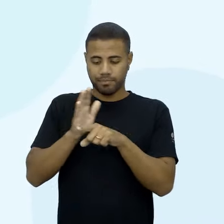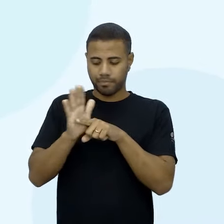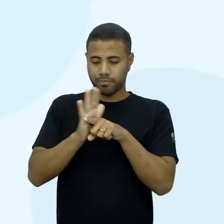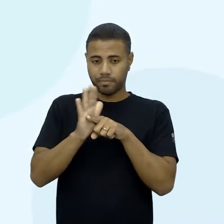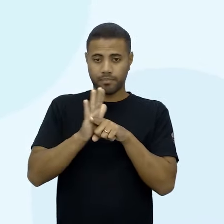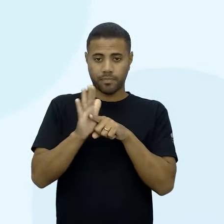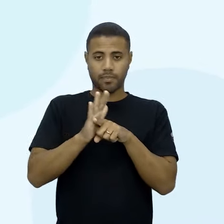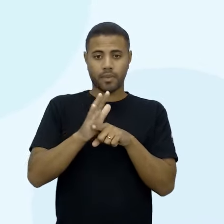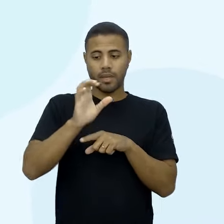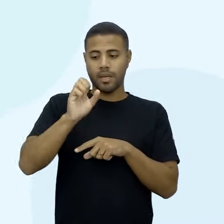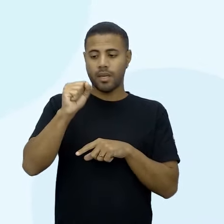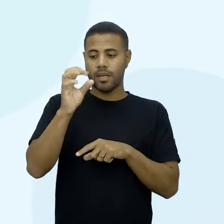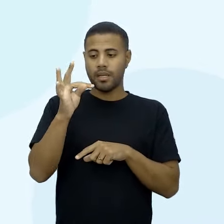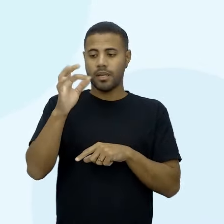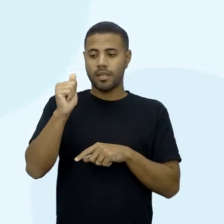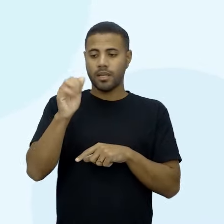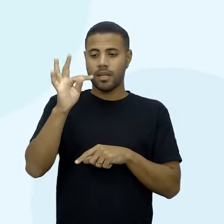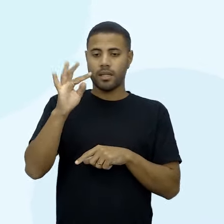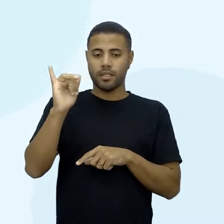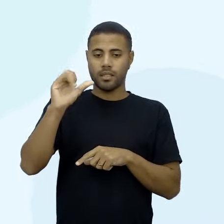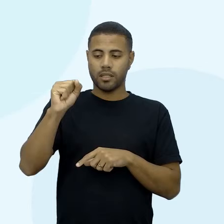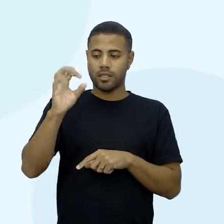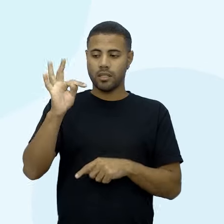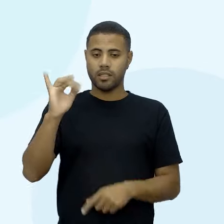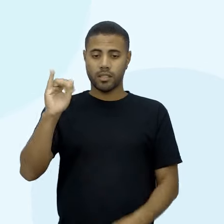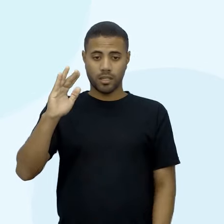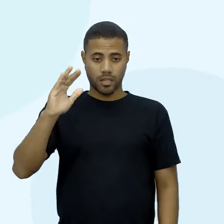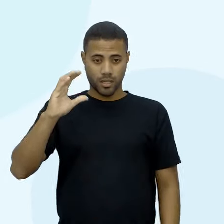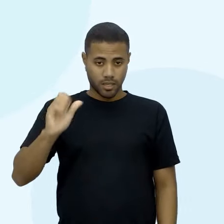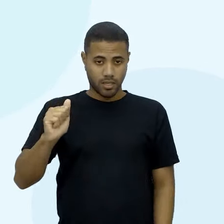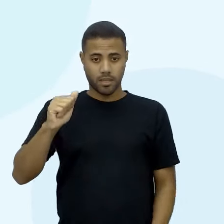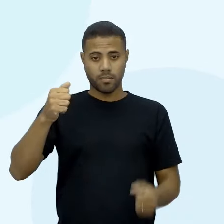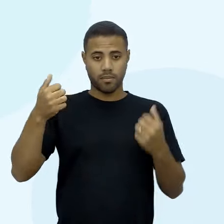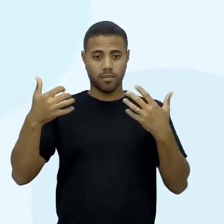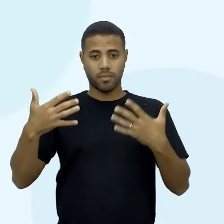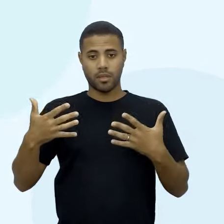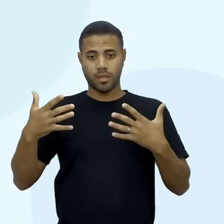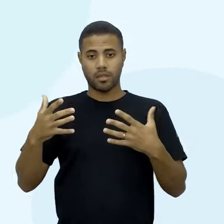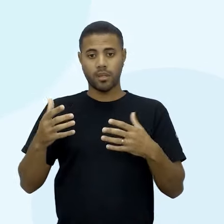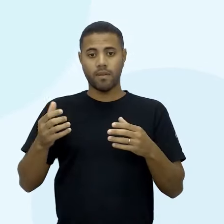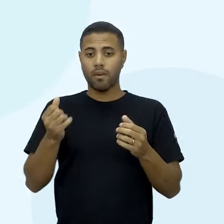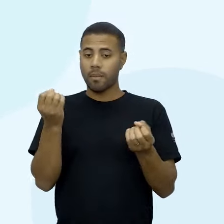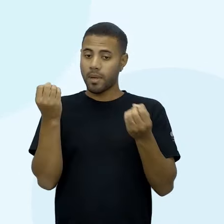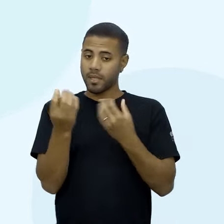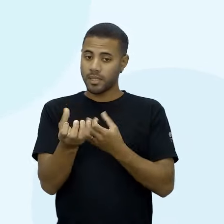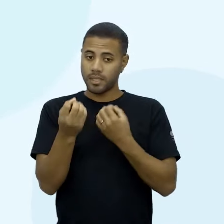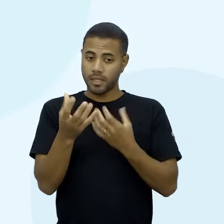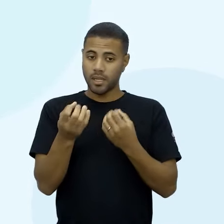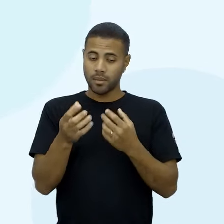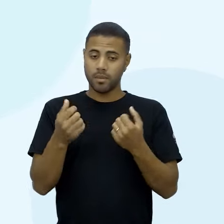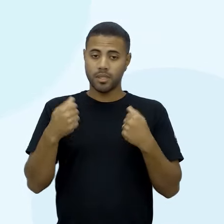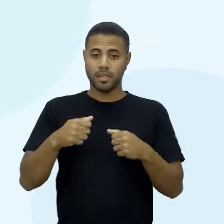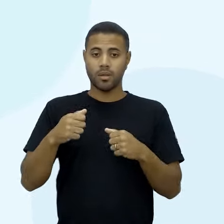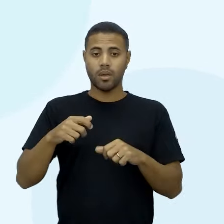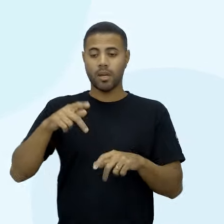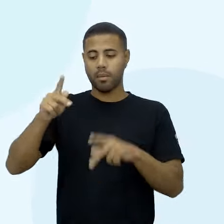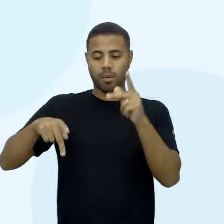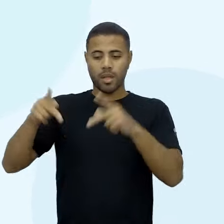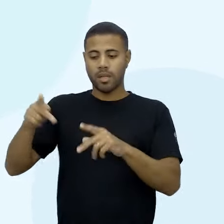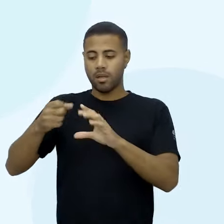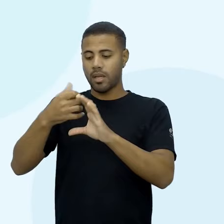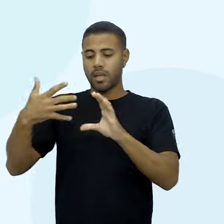estatística, garantimos que os dados coletados representem as características da população,